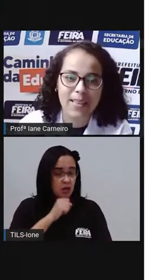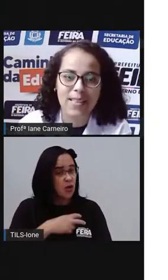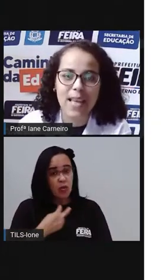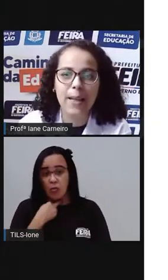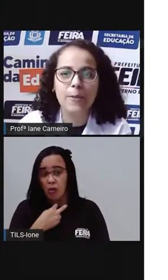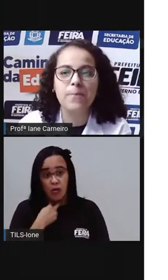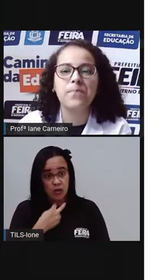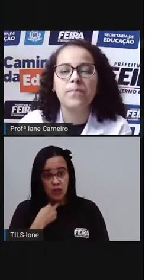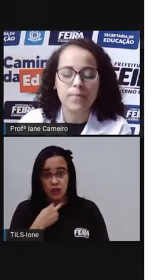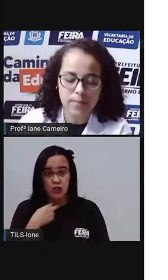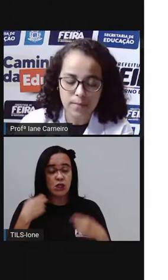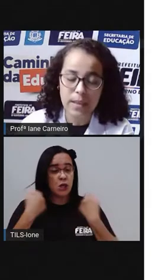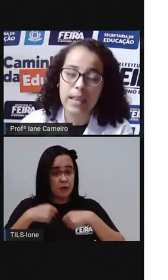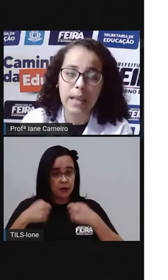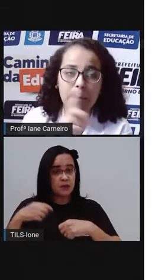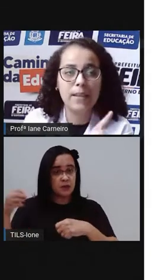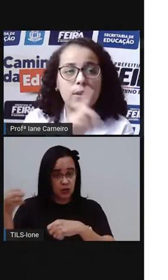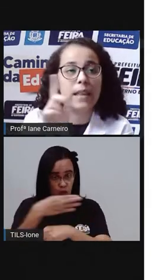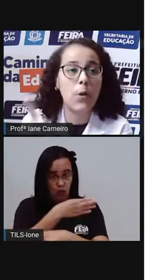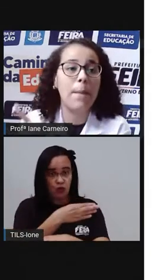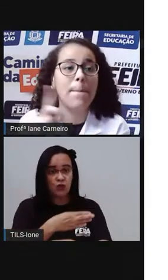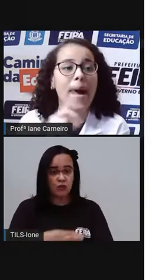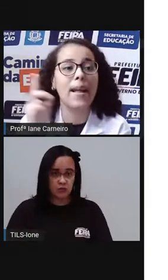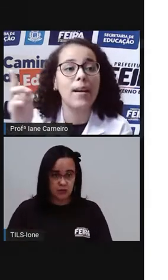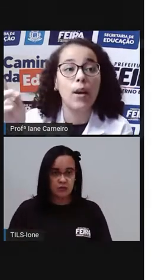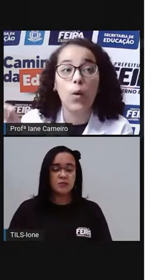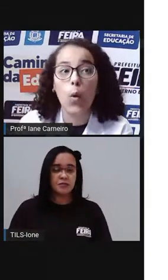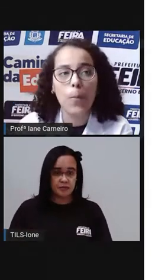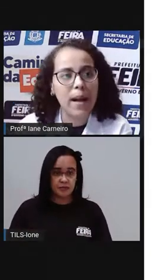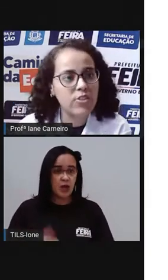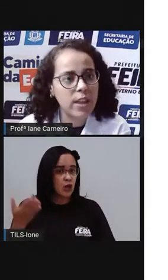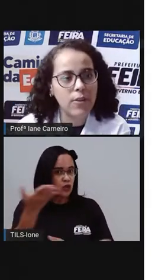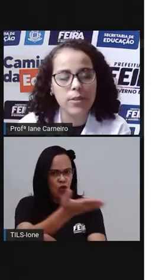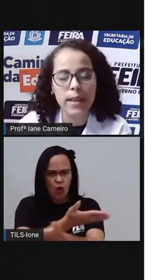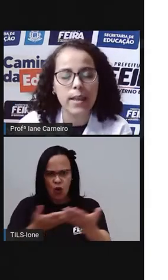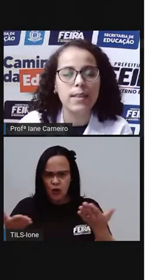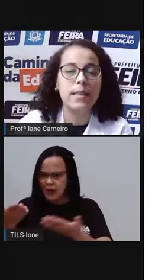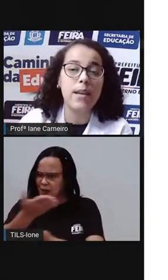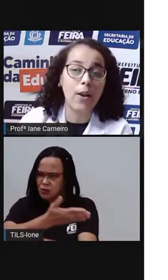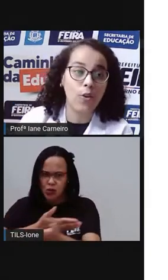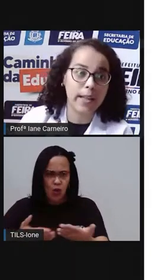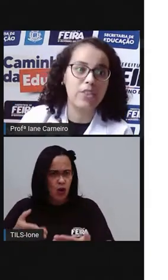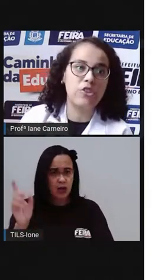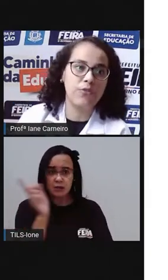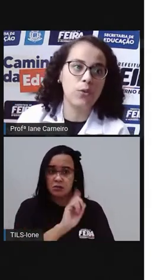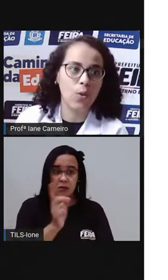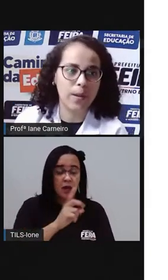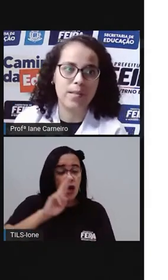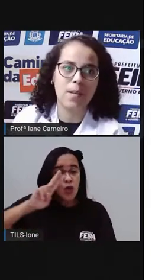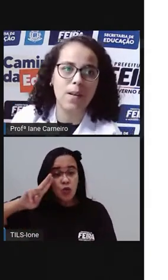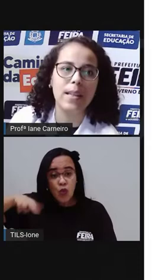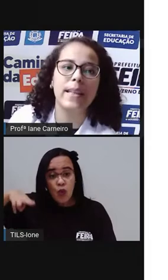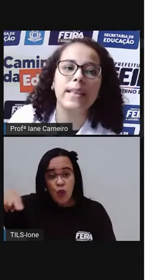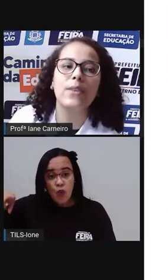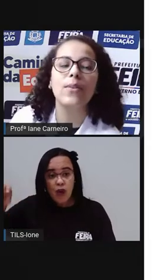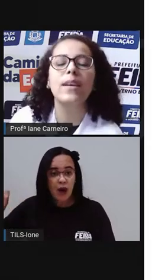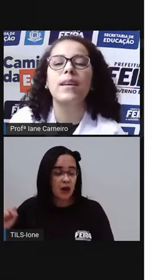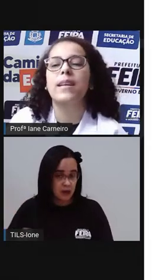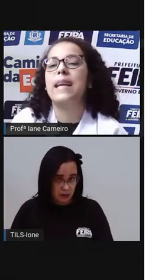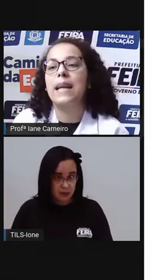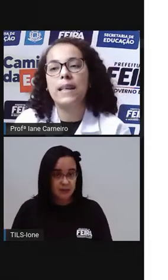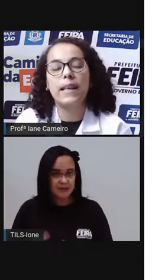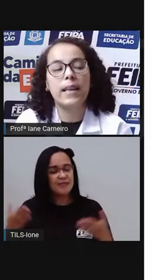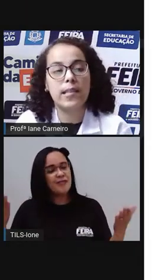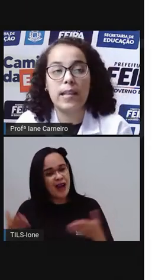também, tá certo? E lembrando que não é para compartilhar com ninguém. E agora que a gente voltou para a escola, né? Então,